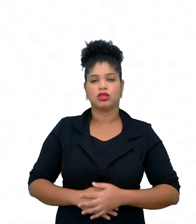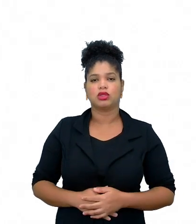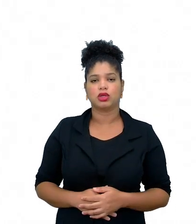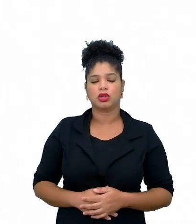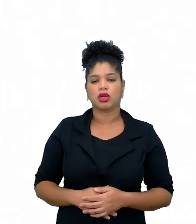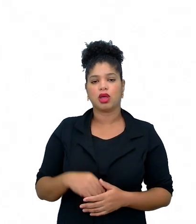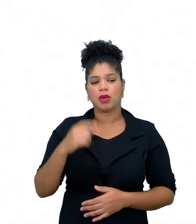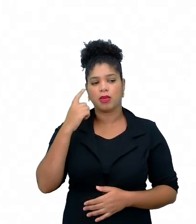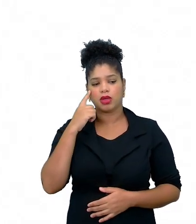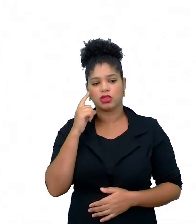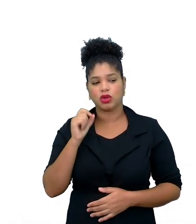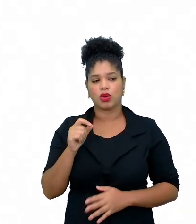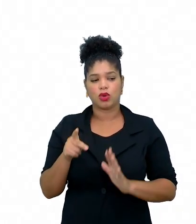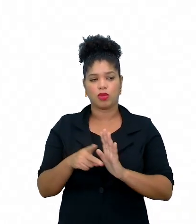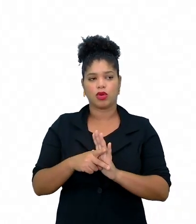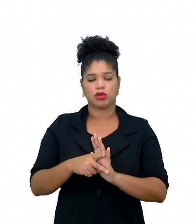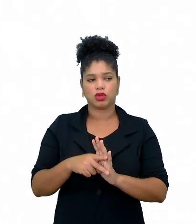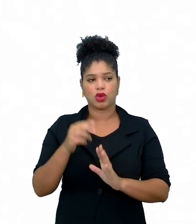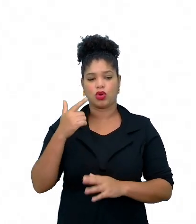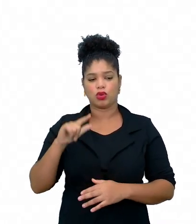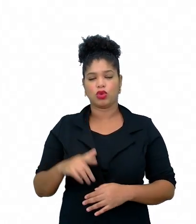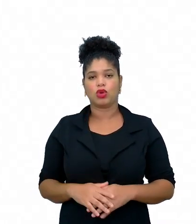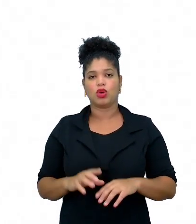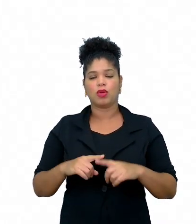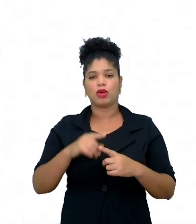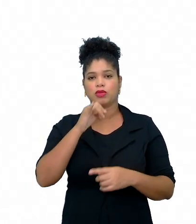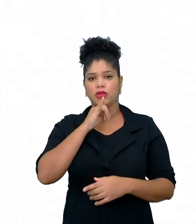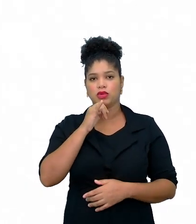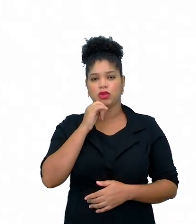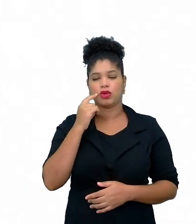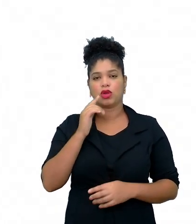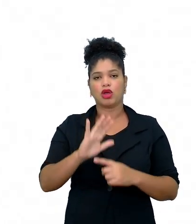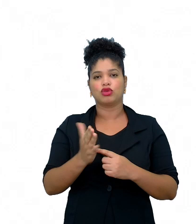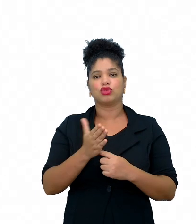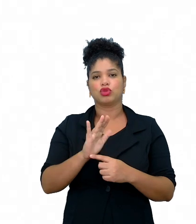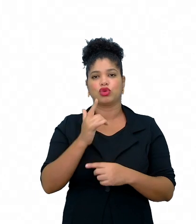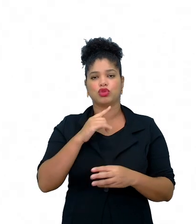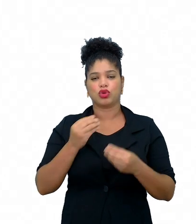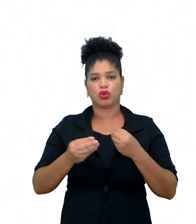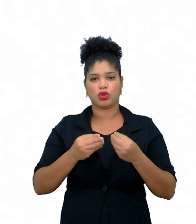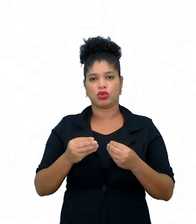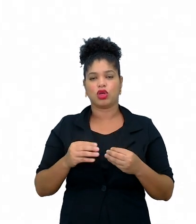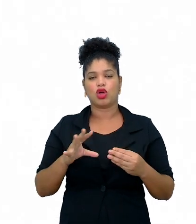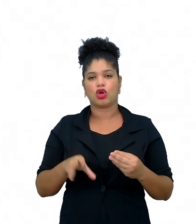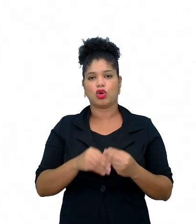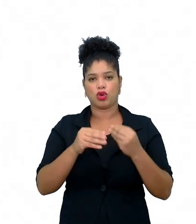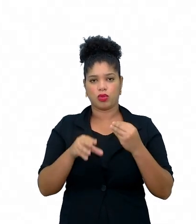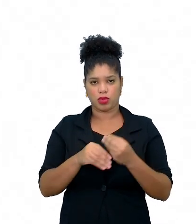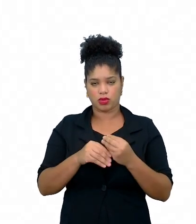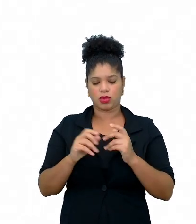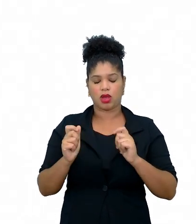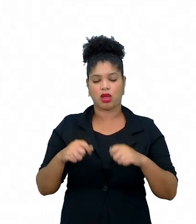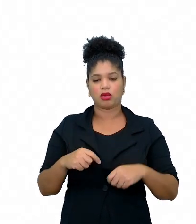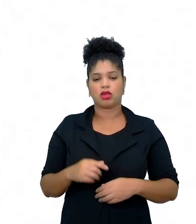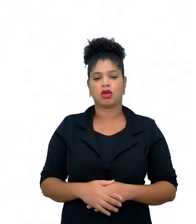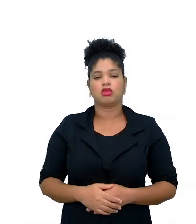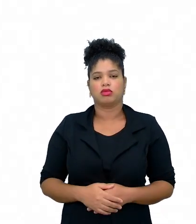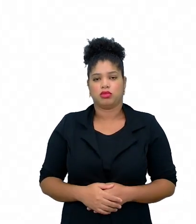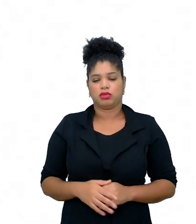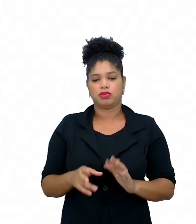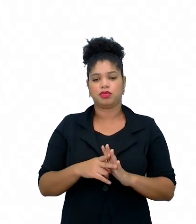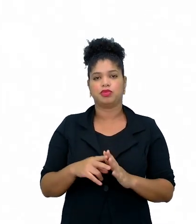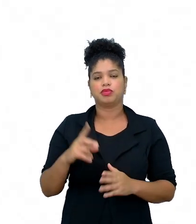pensando também que outros dominam. Então, como uns auxiliam os outros e se complementam nessa, nessa gradação de